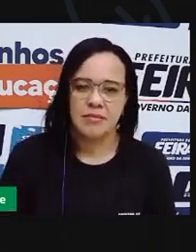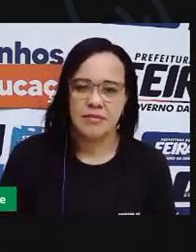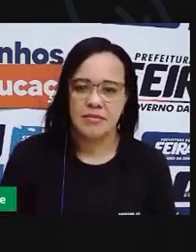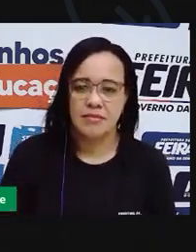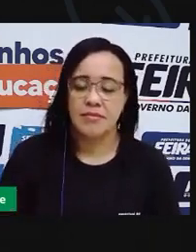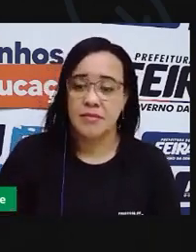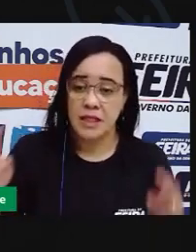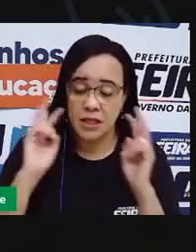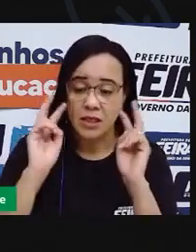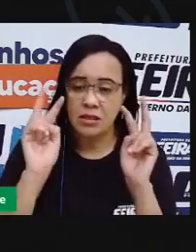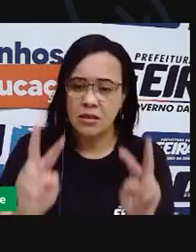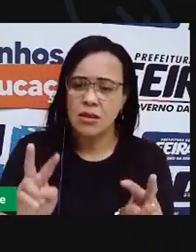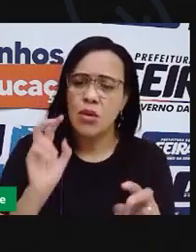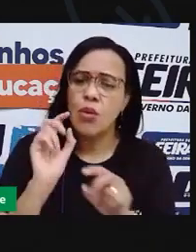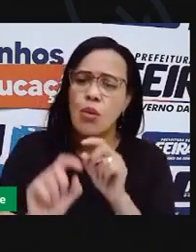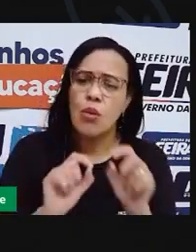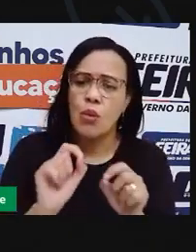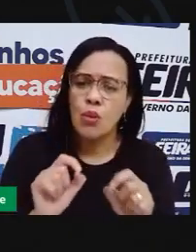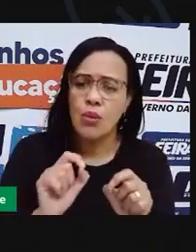observa que